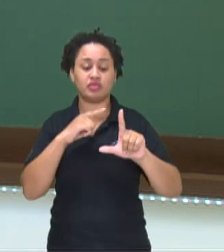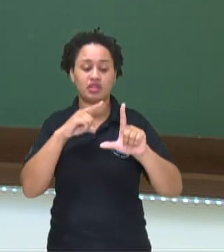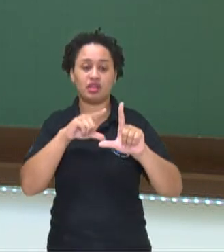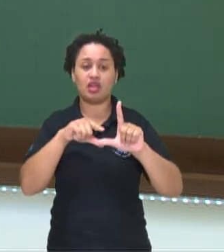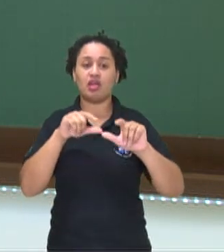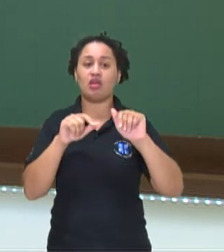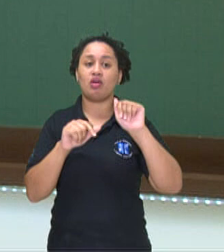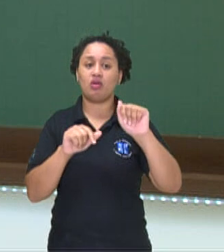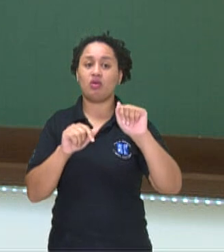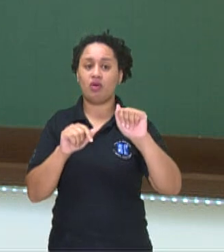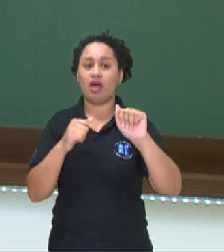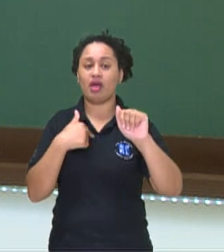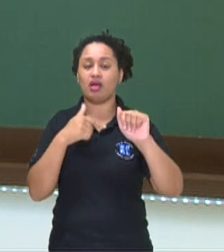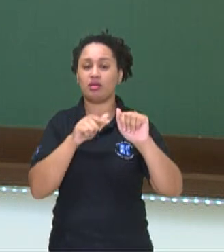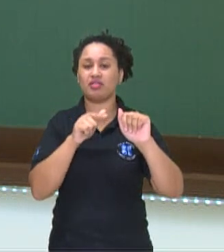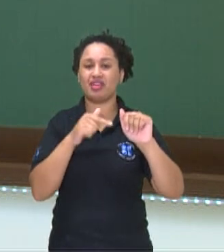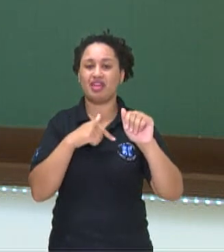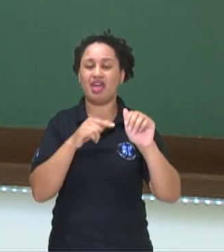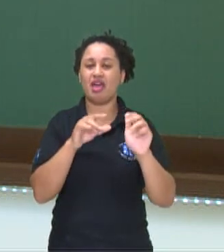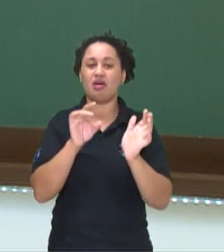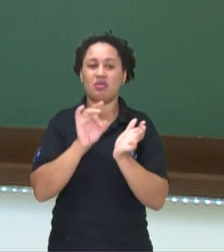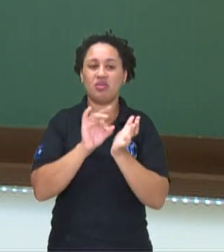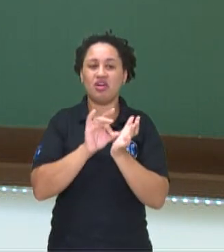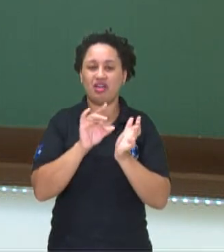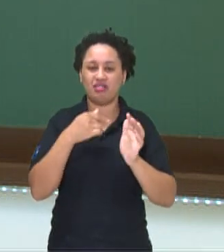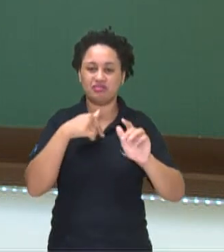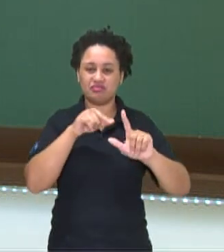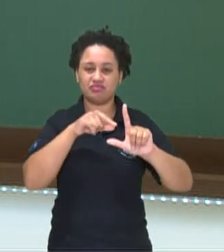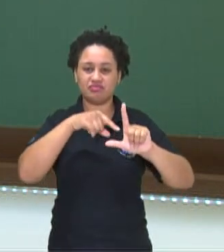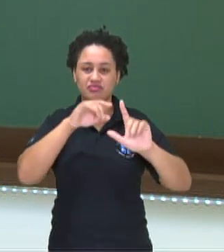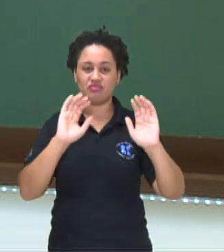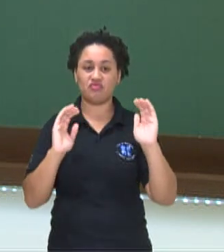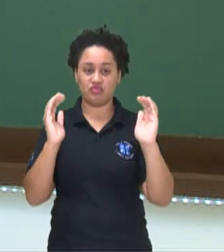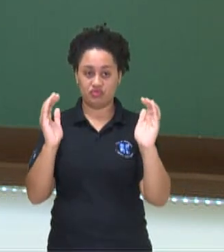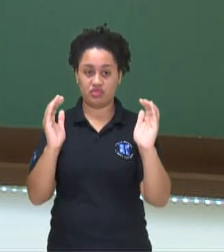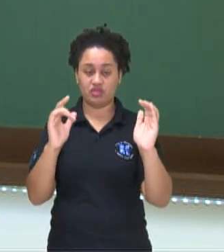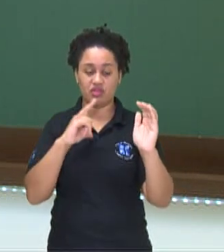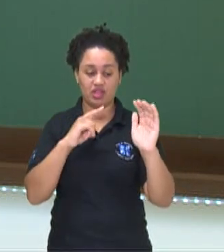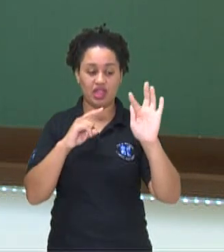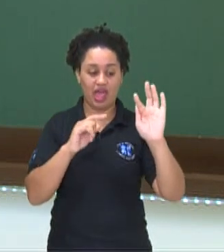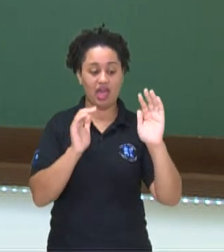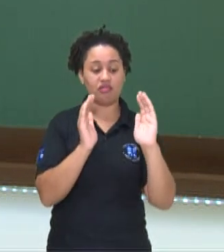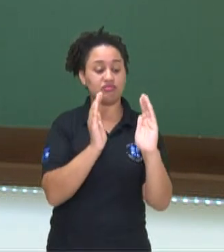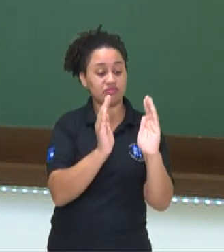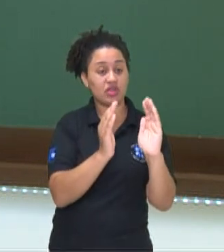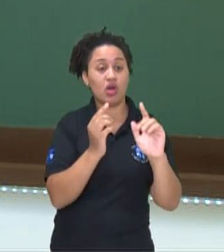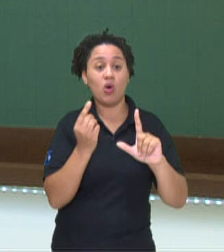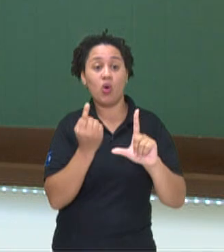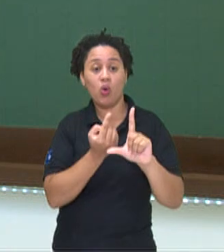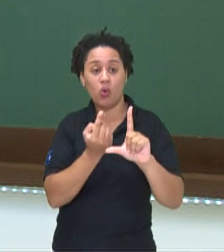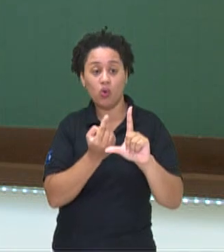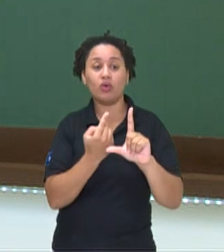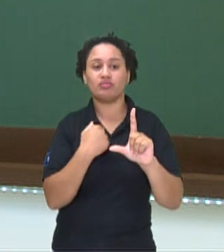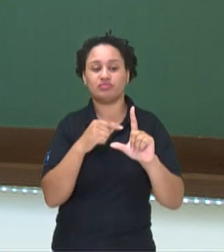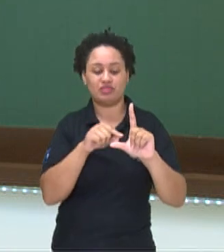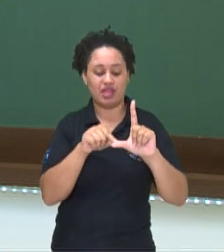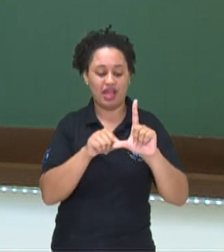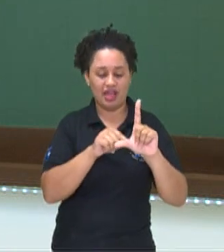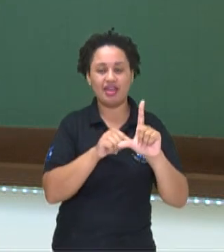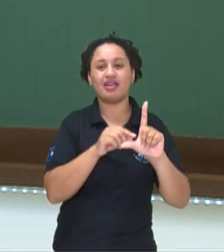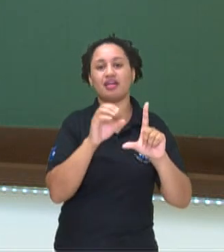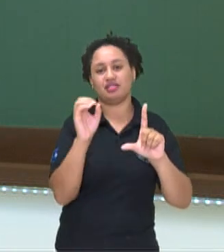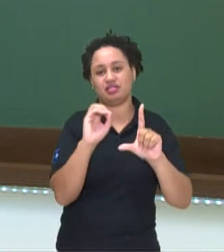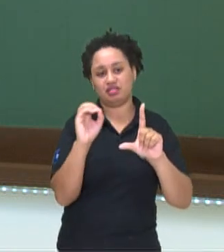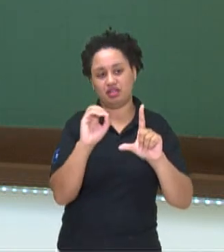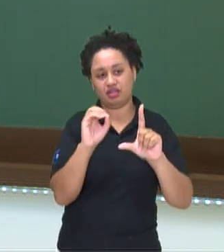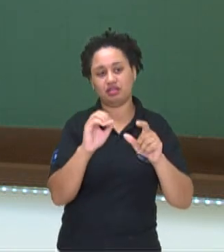nós temos a raiz da função, lembra lá que nós temos a raiz da função, quando o f, né, de 1 ali é igual a 0,